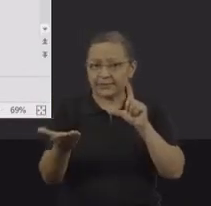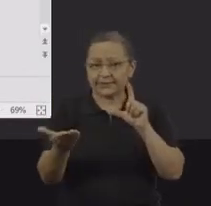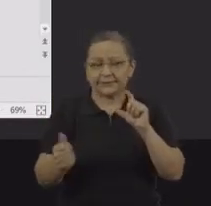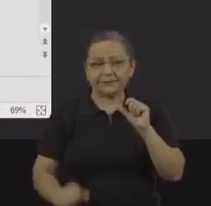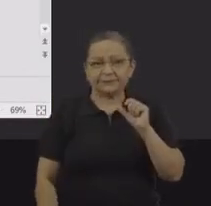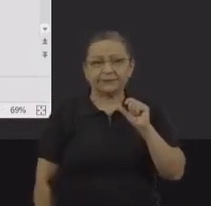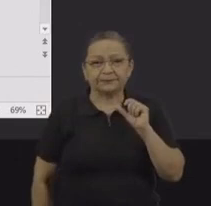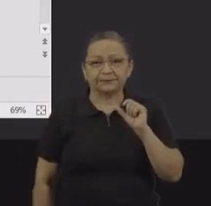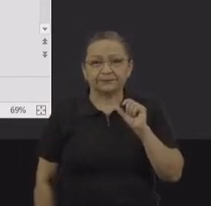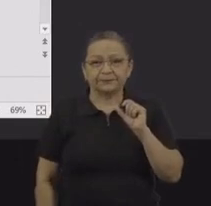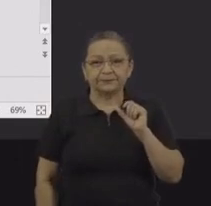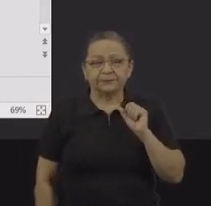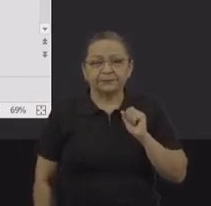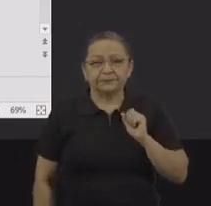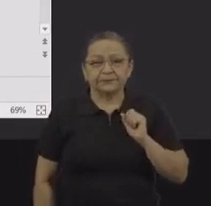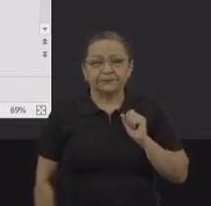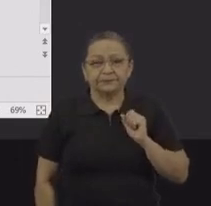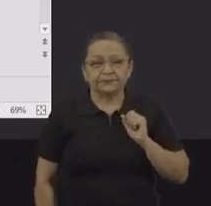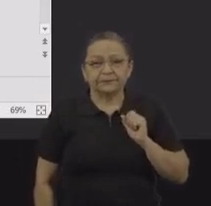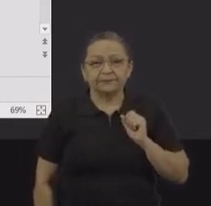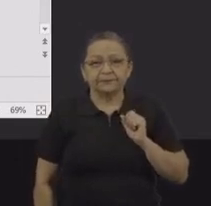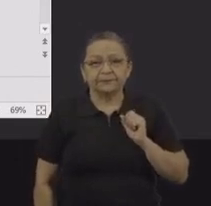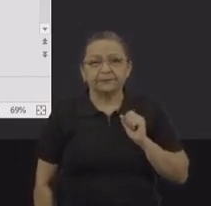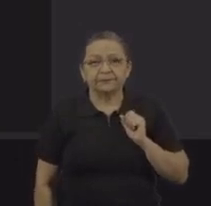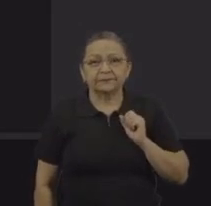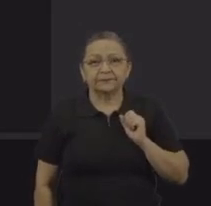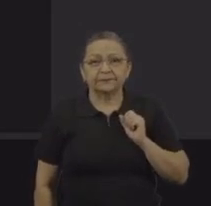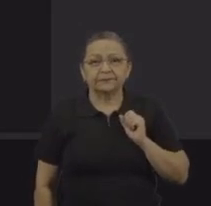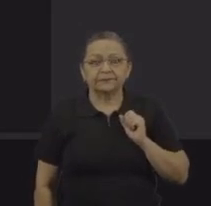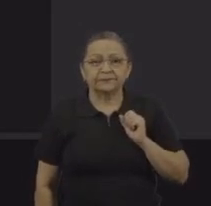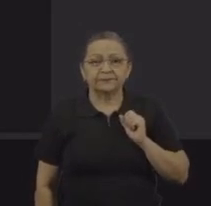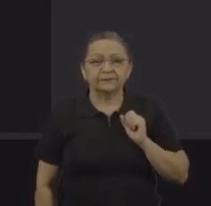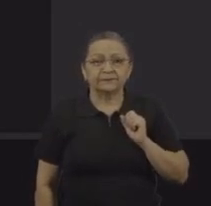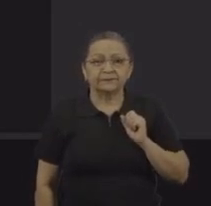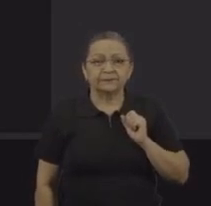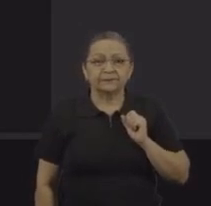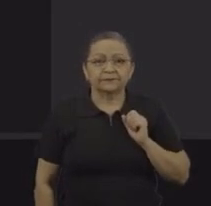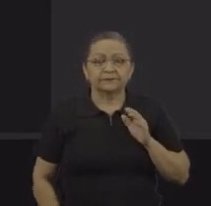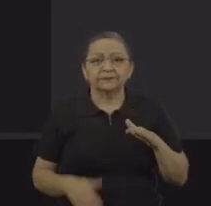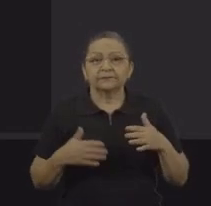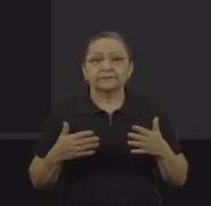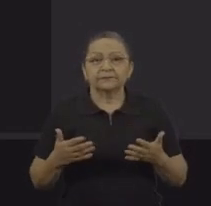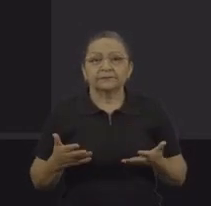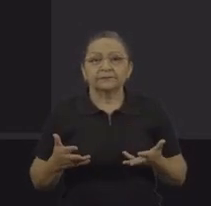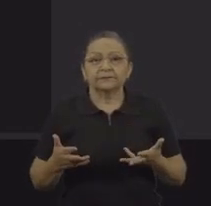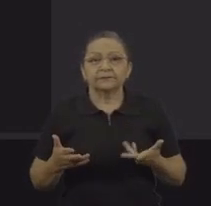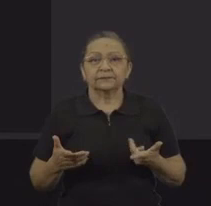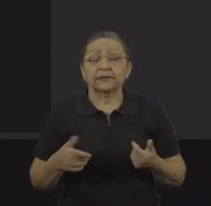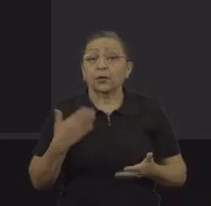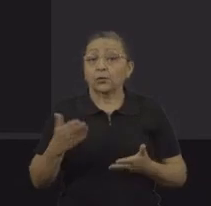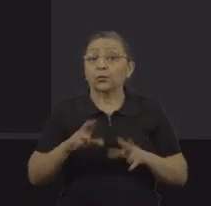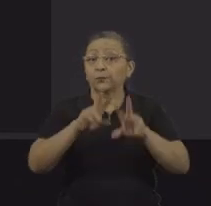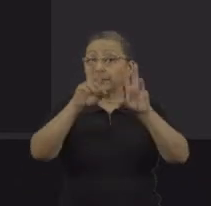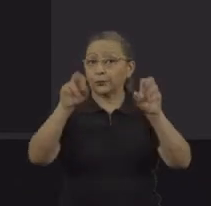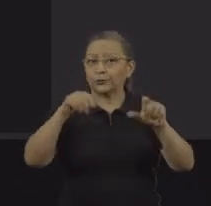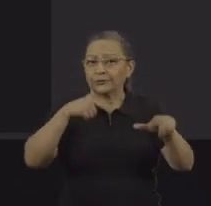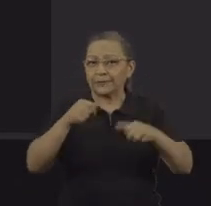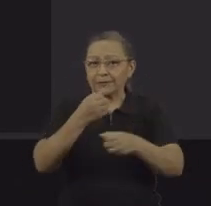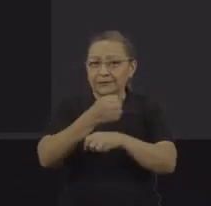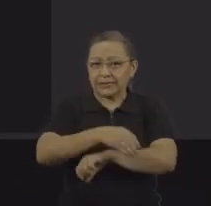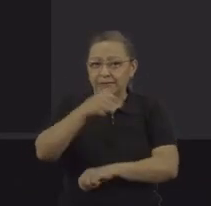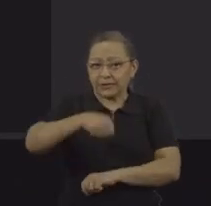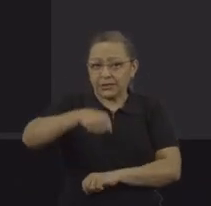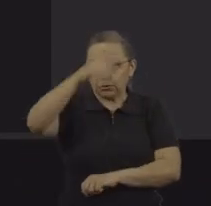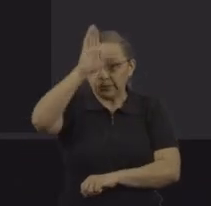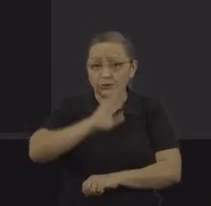Tá, tá ok aqui. Tá ok, tá aparecendo? Perfeito. Bem, o trabalho escravo no Brasil, ele